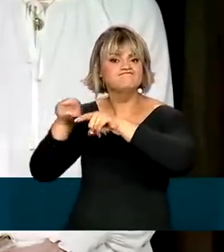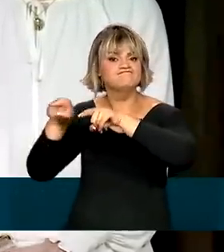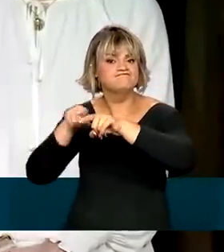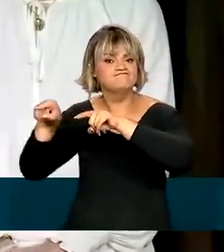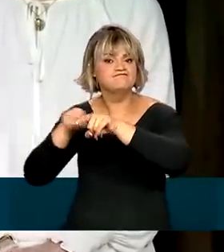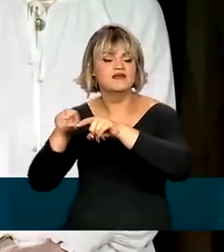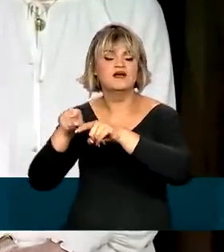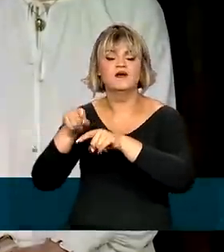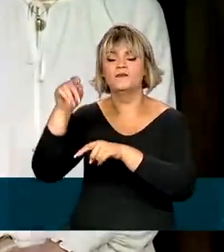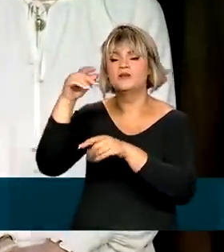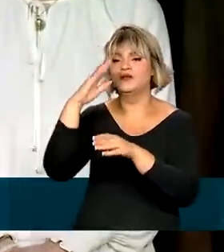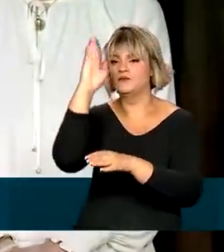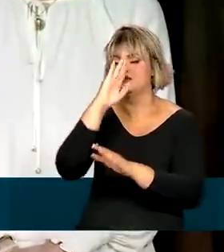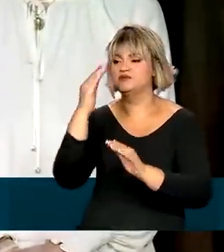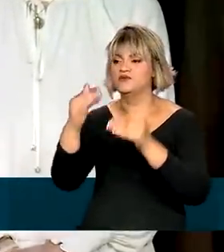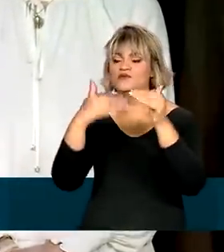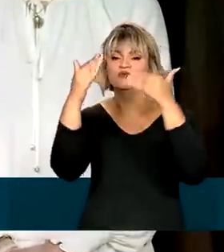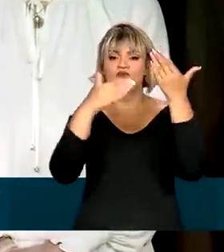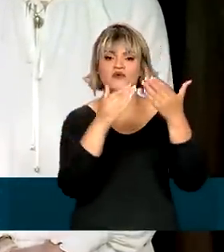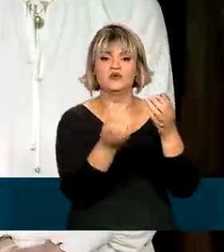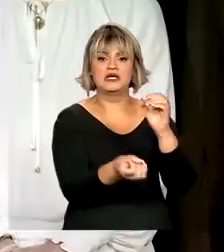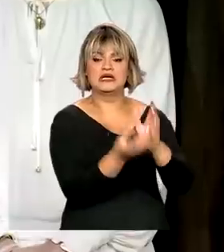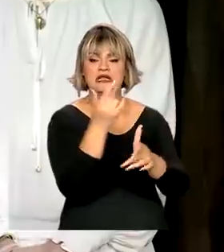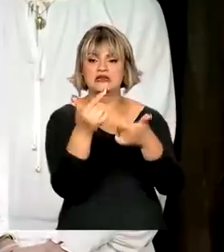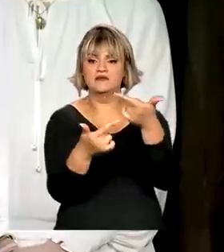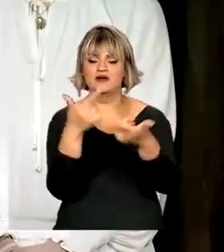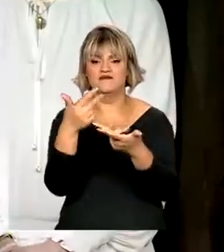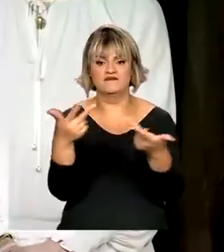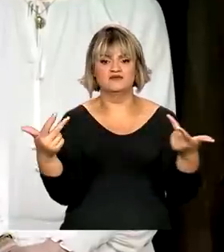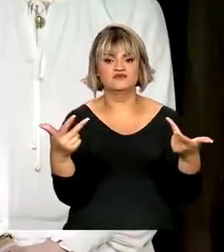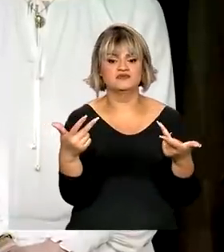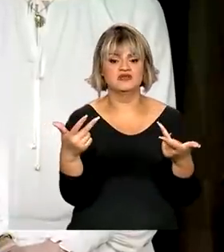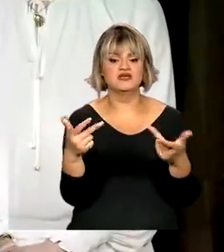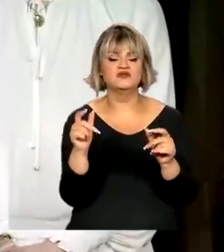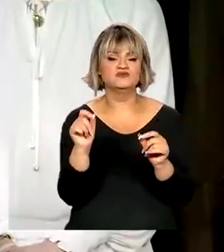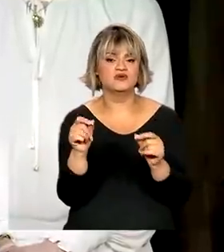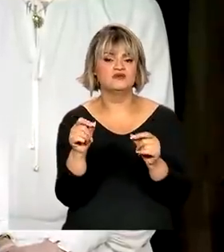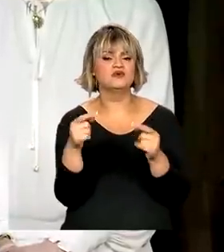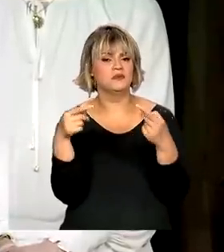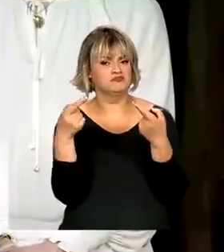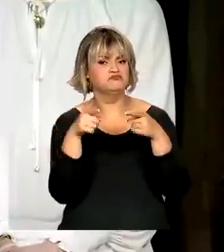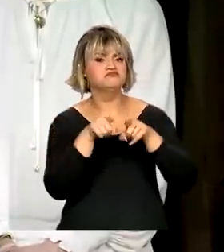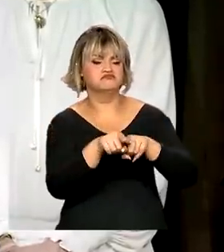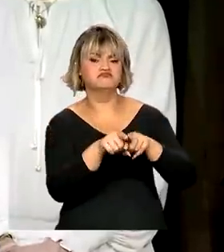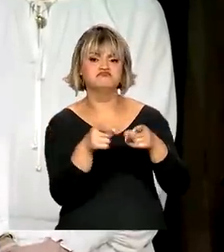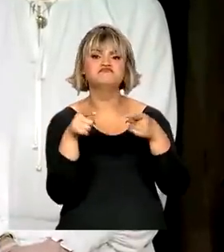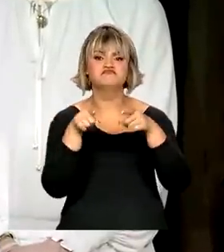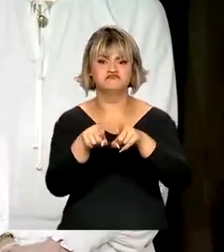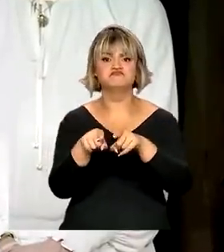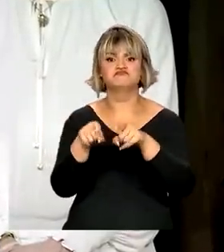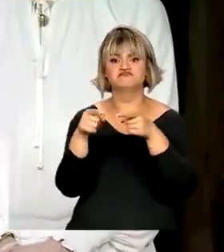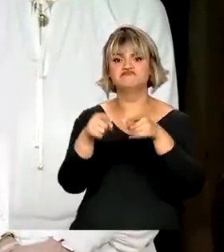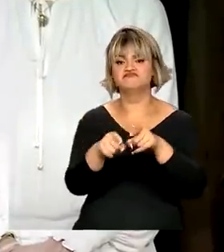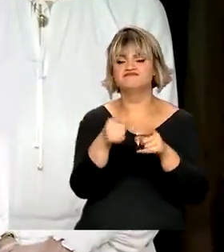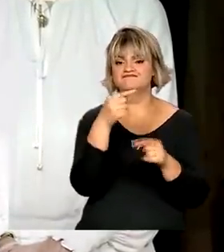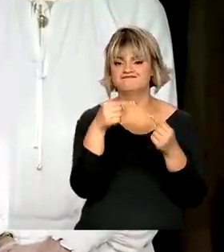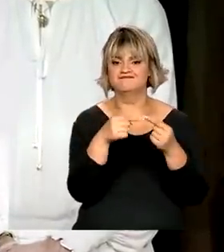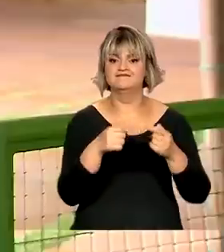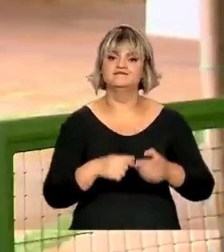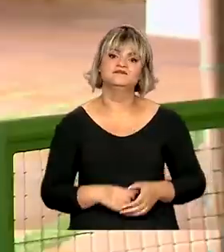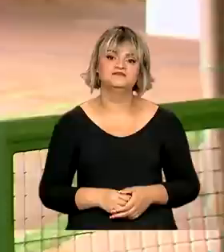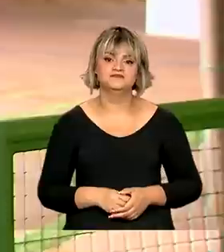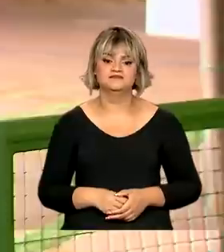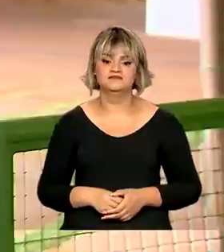o Brasil crescer, poder gerar mais emprego, não são questões incompatíveis, elas até se complementam.